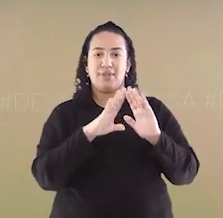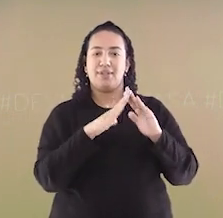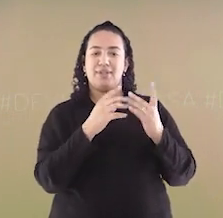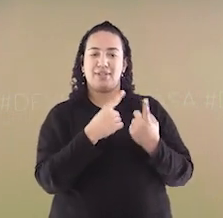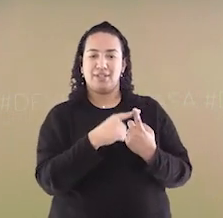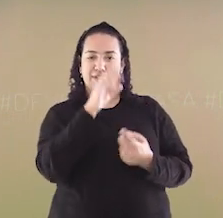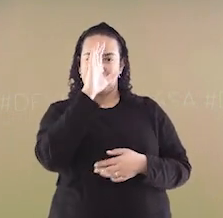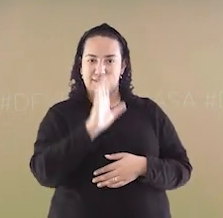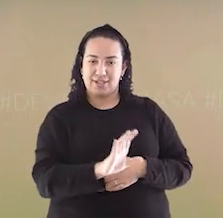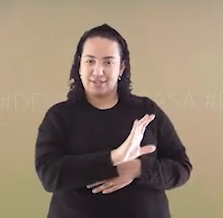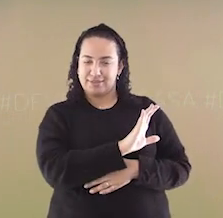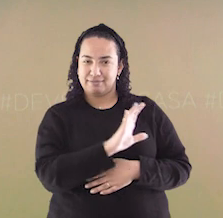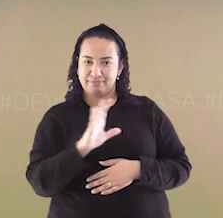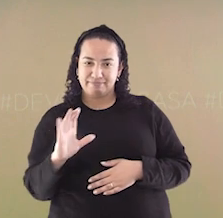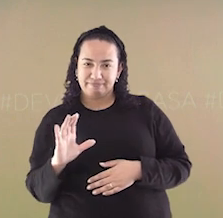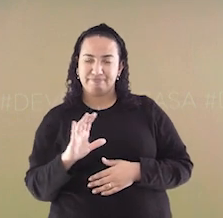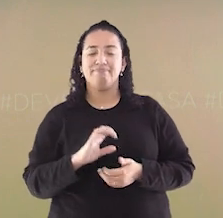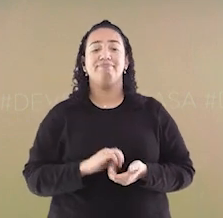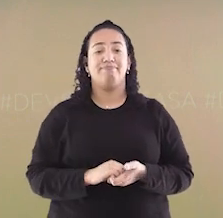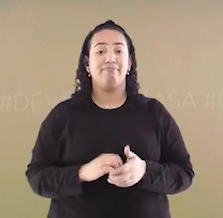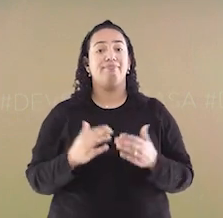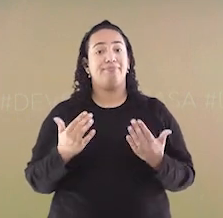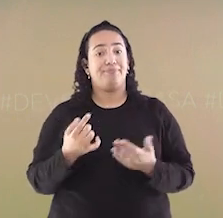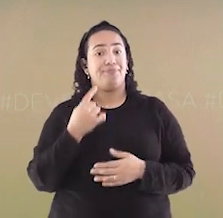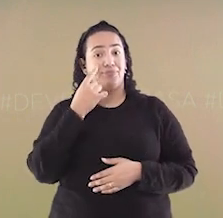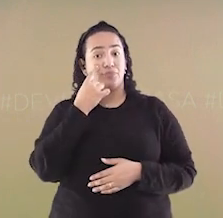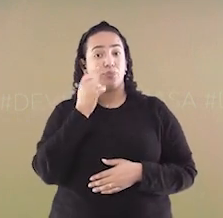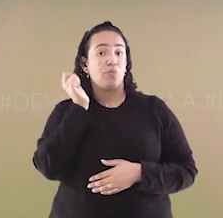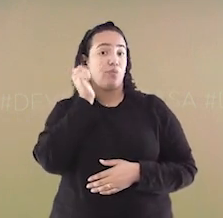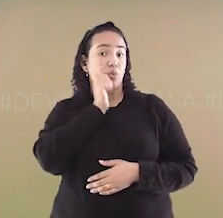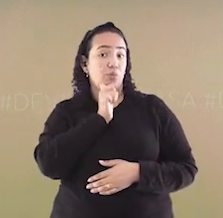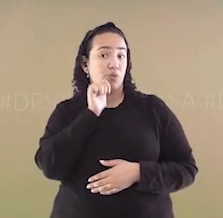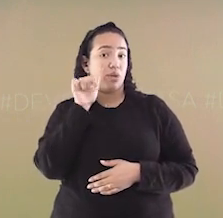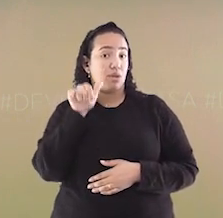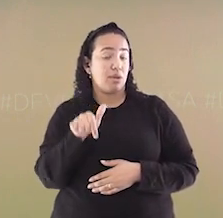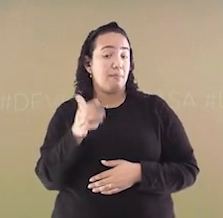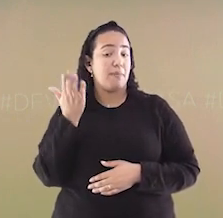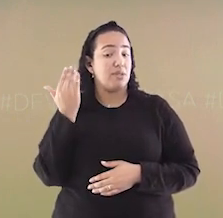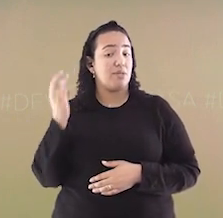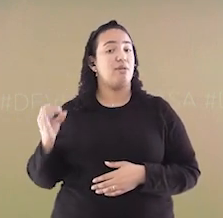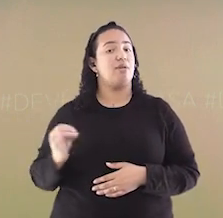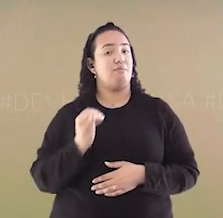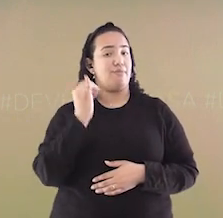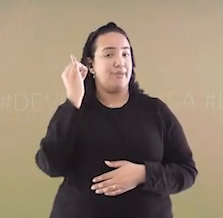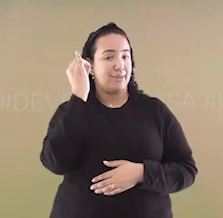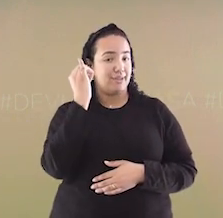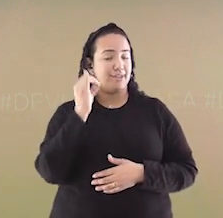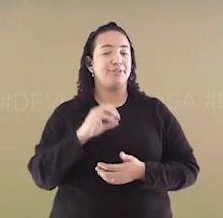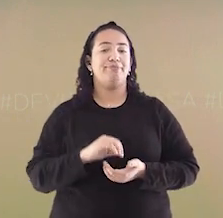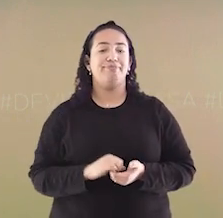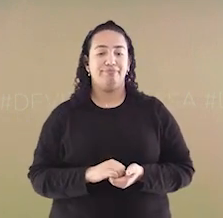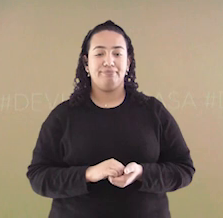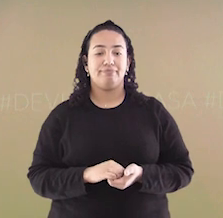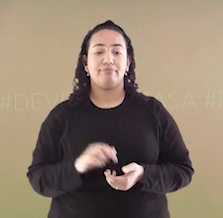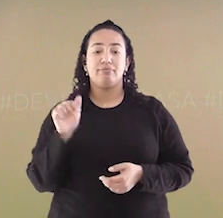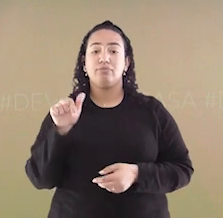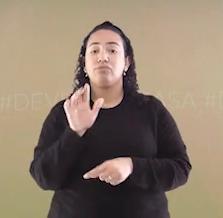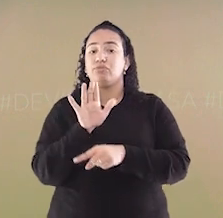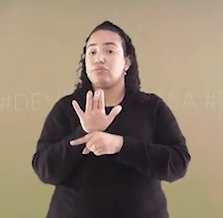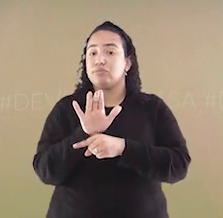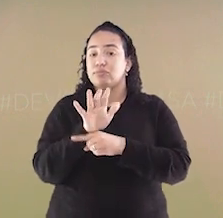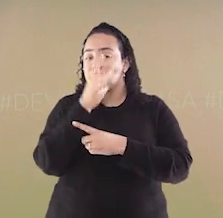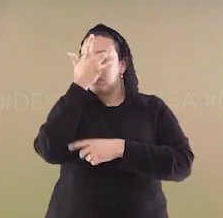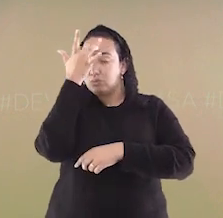Padroeira dos Doentes. Pois é, é o nome de uma mulher que foi muito importante para as pessoas. Ela ajudava os